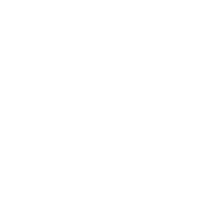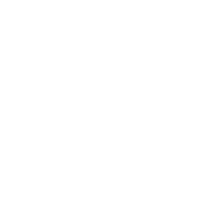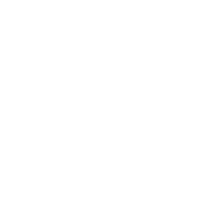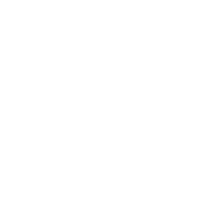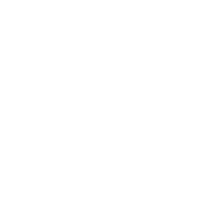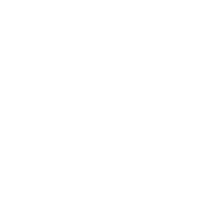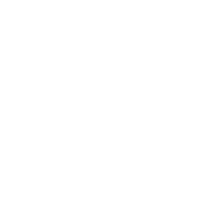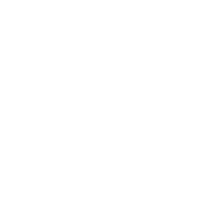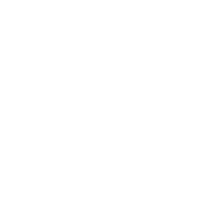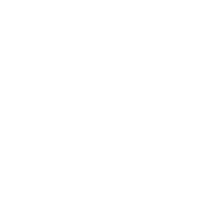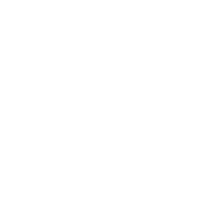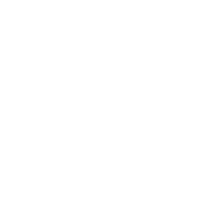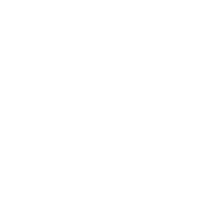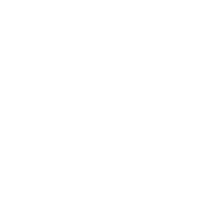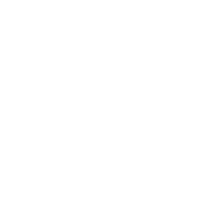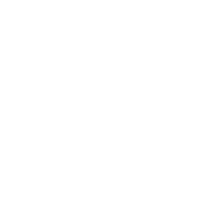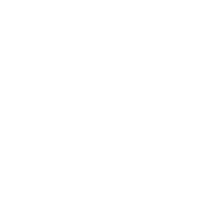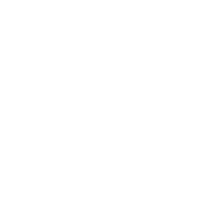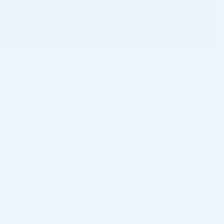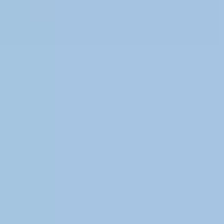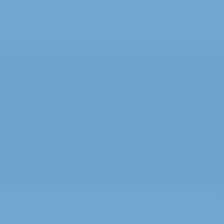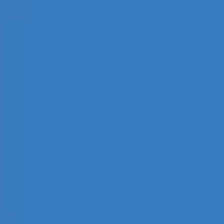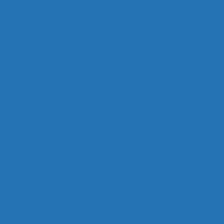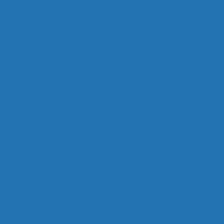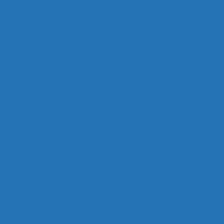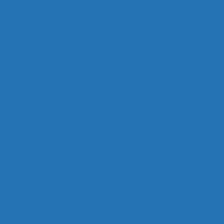E aí E aí